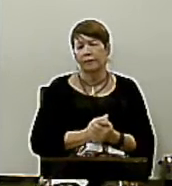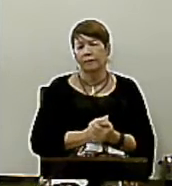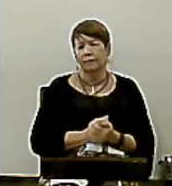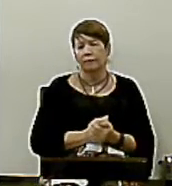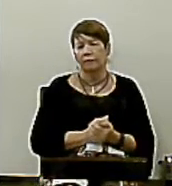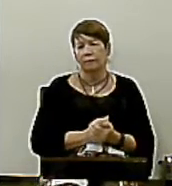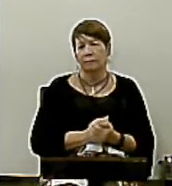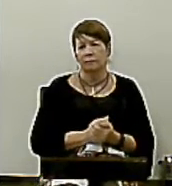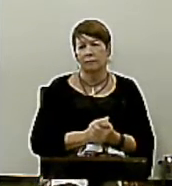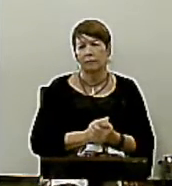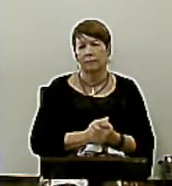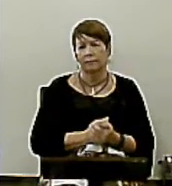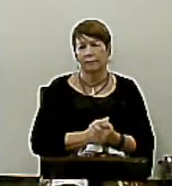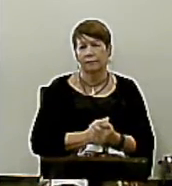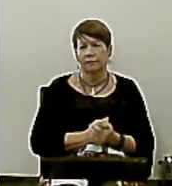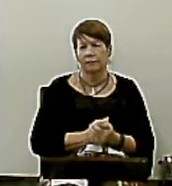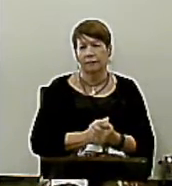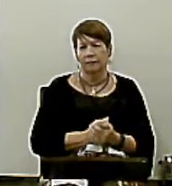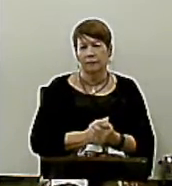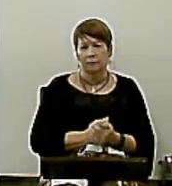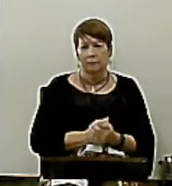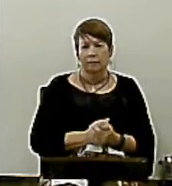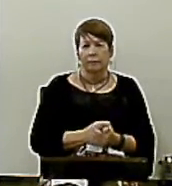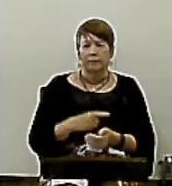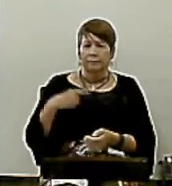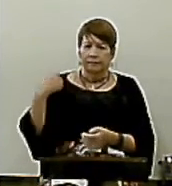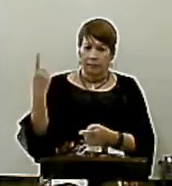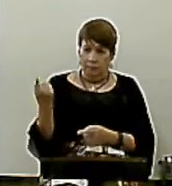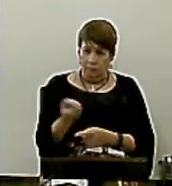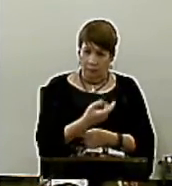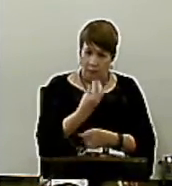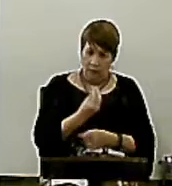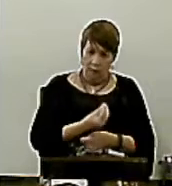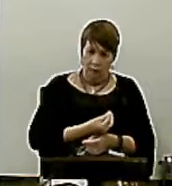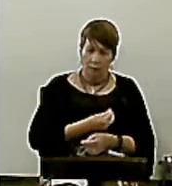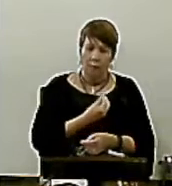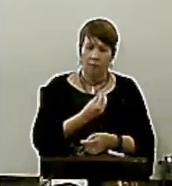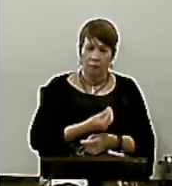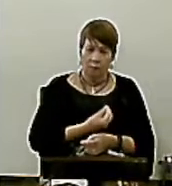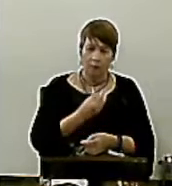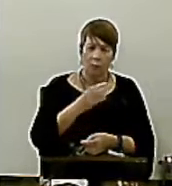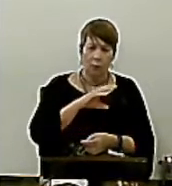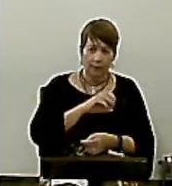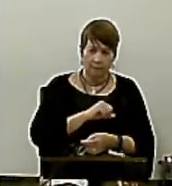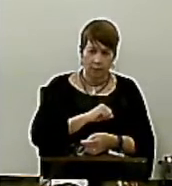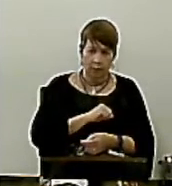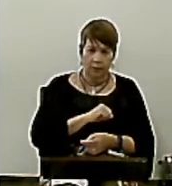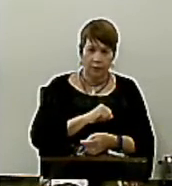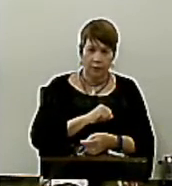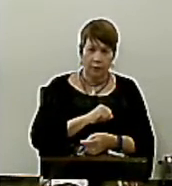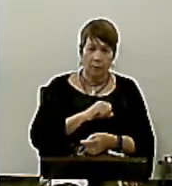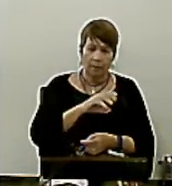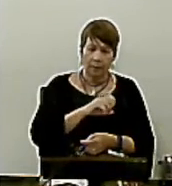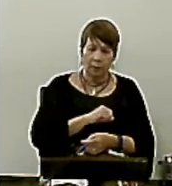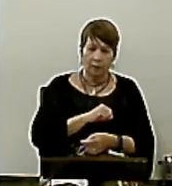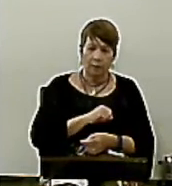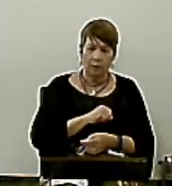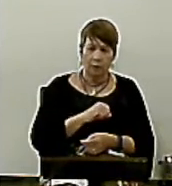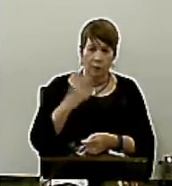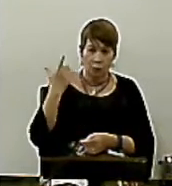Mas uma vez Que nós vivemos Pelo amor Pelo amor Nós conseguimos Obedecer A lei